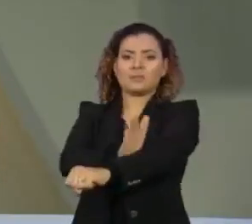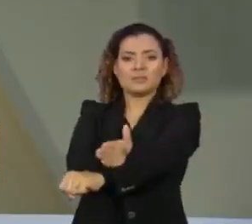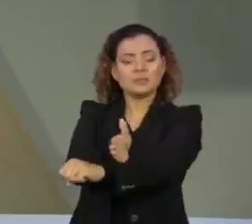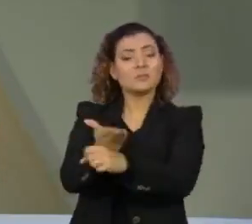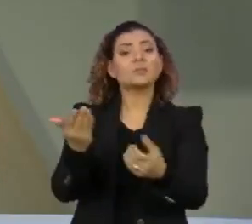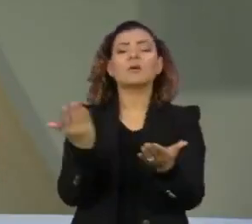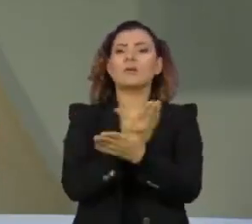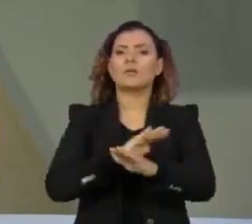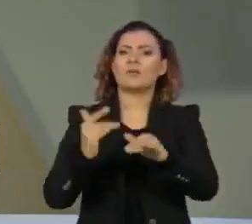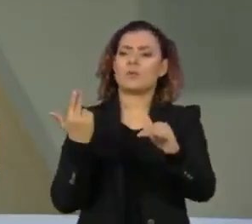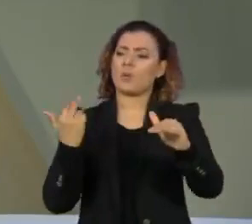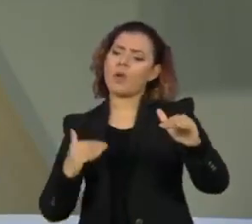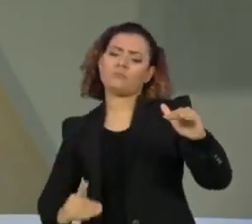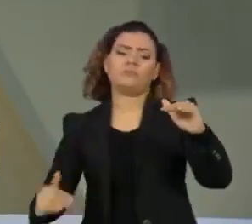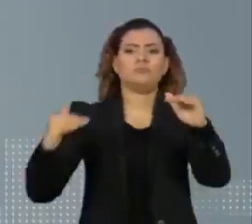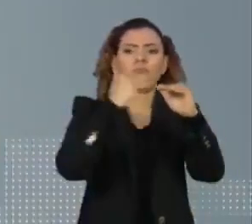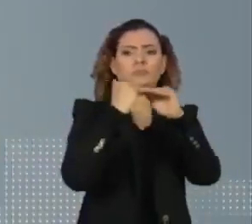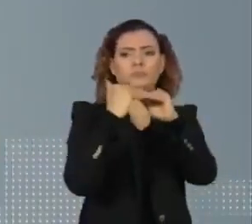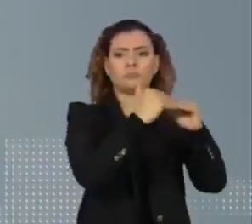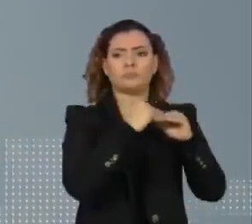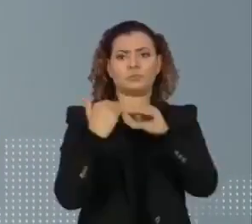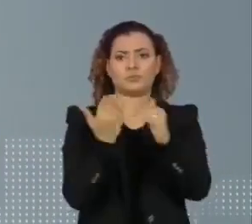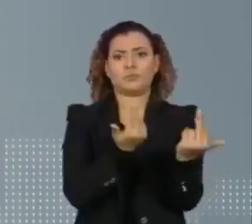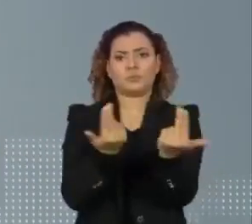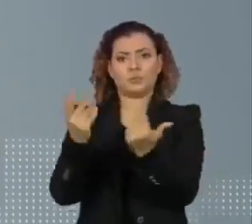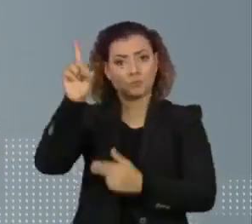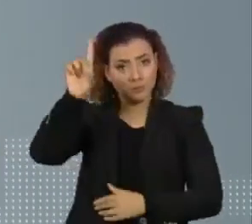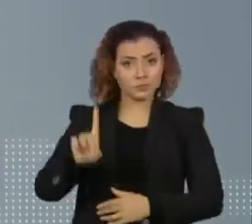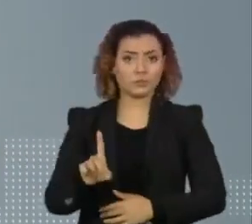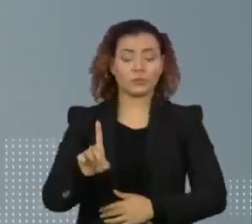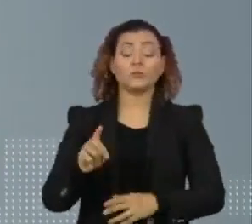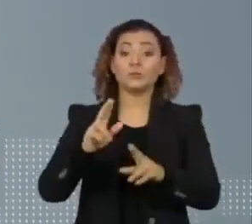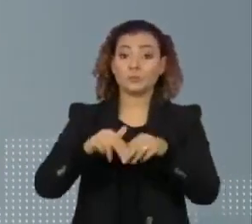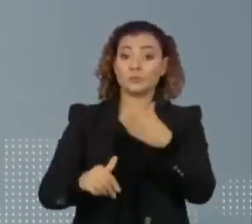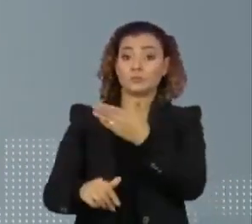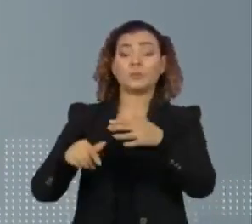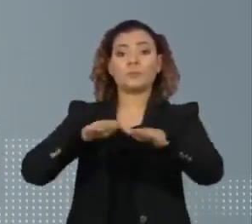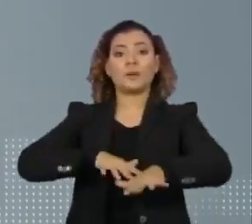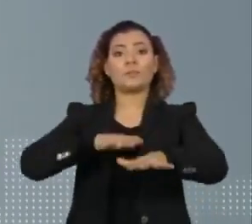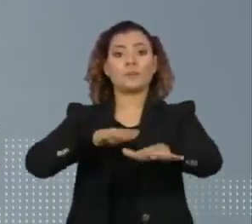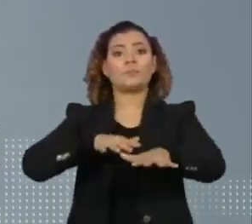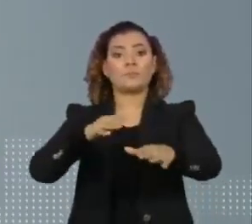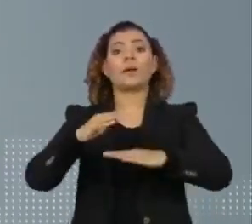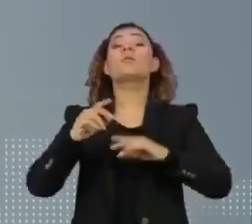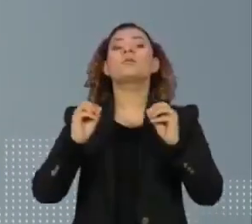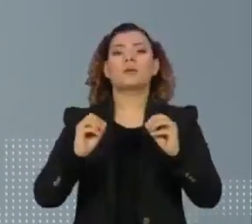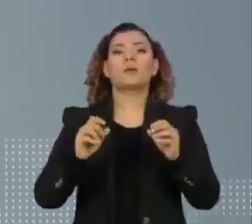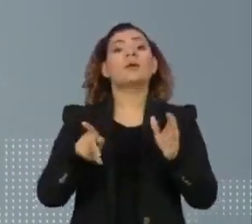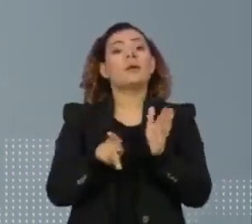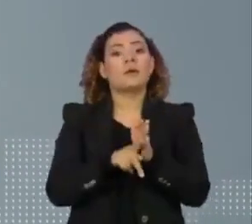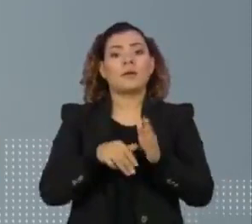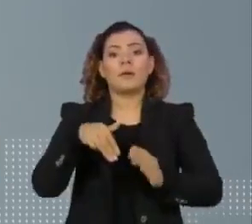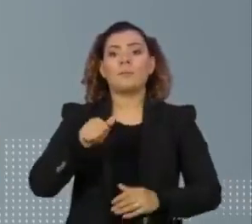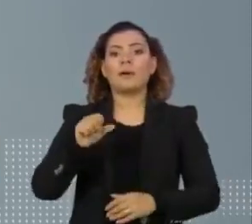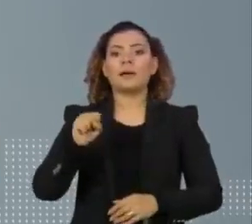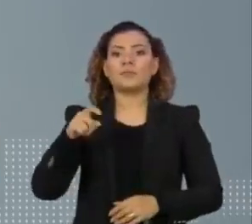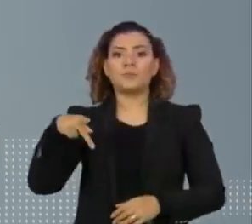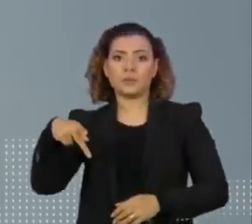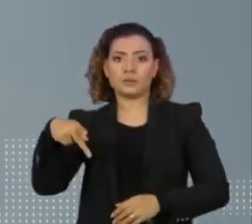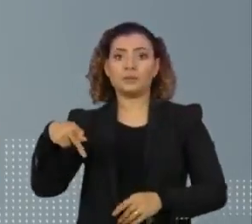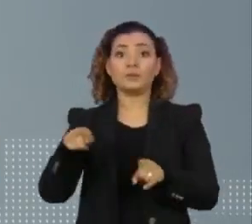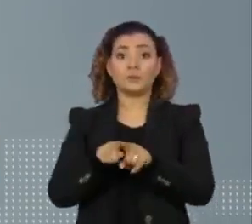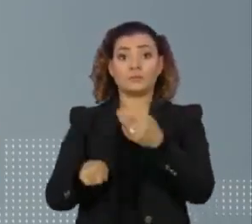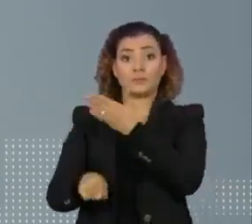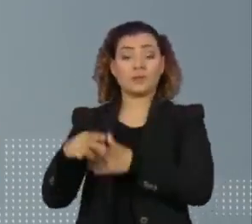pedidos de igualdade de direitos. Em São Paulo, os protestos foram no vão livre do MASP. A ativista e vereadora Erika